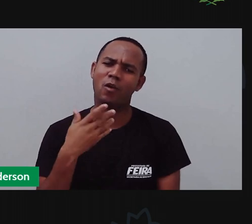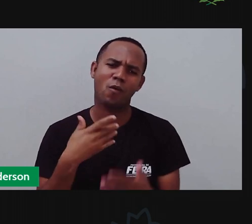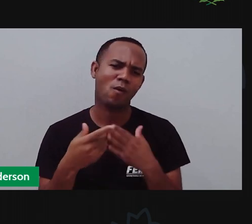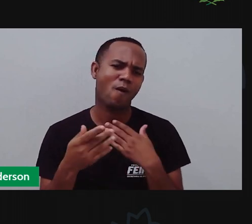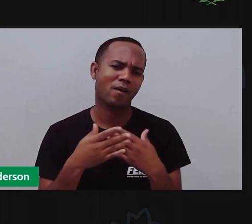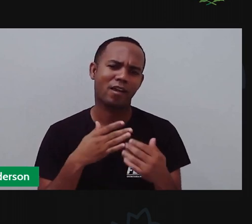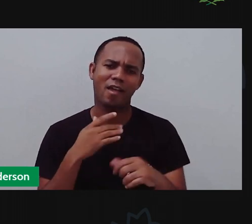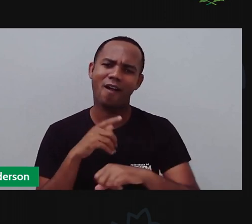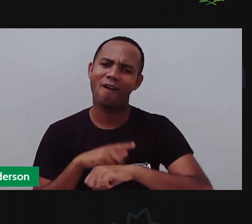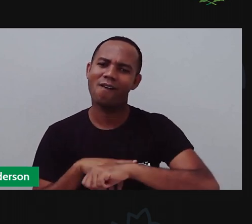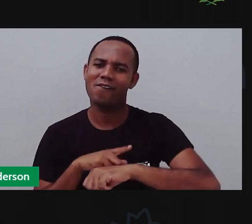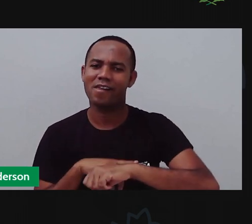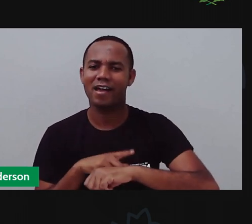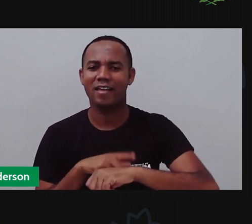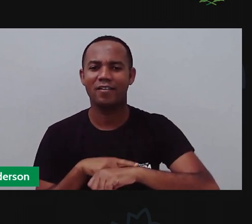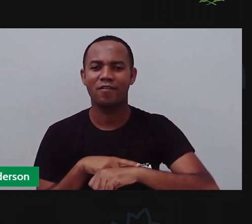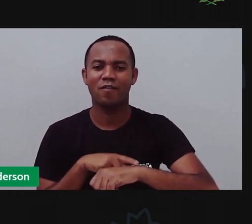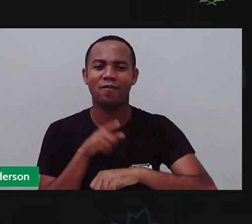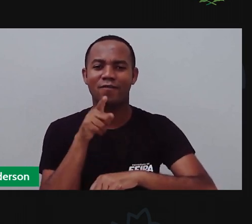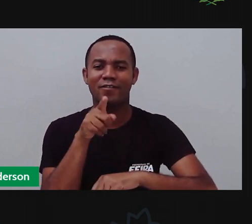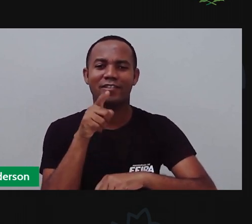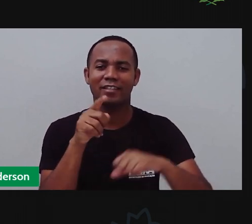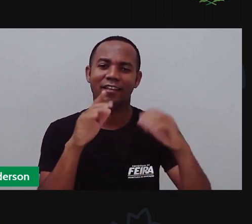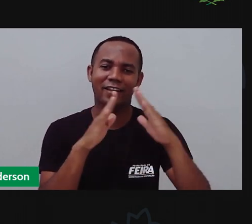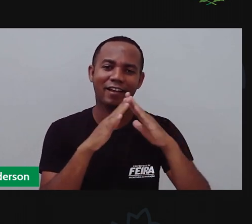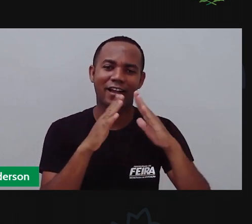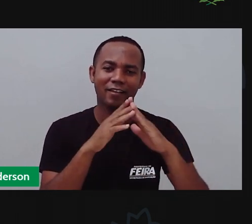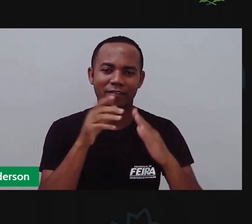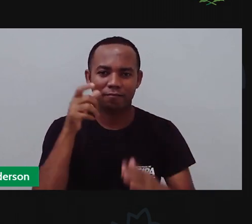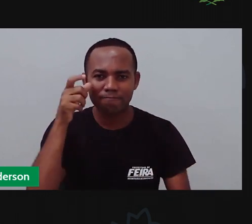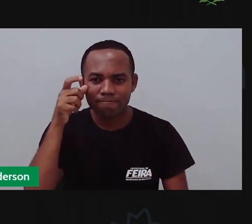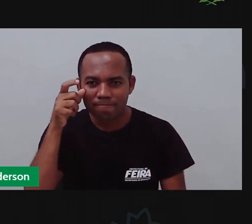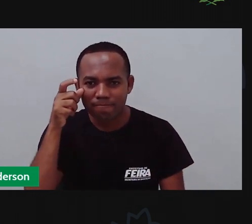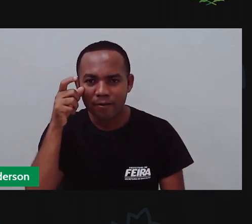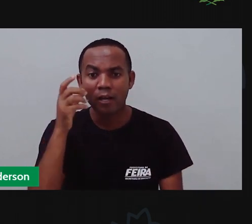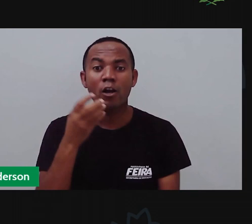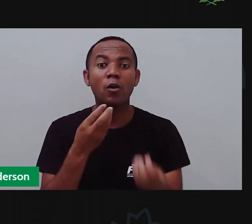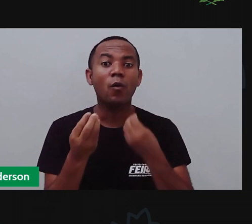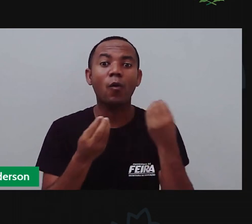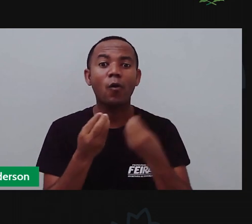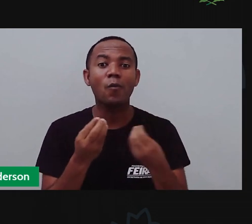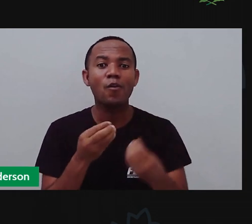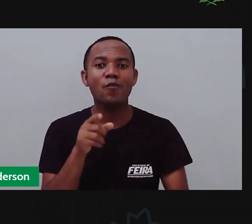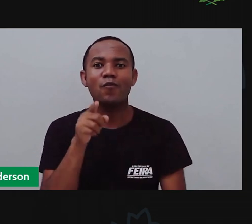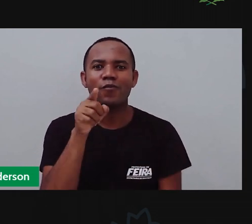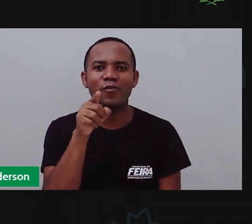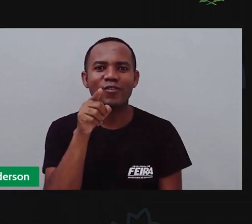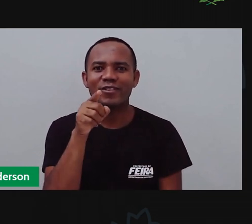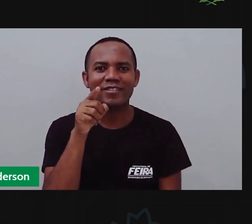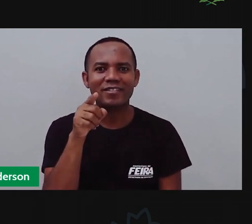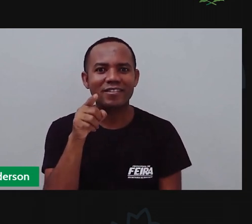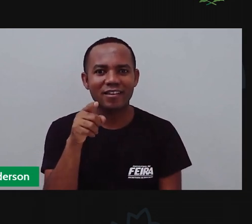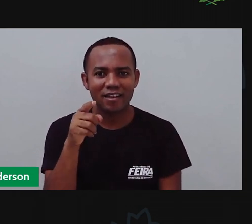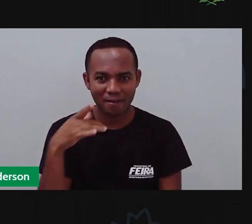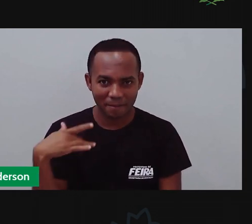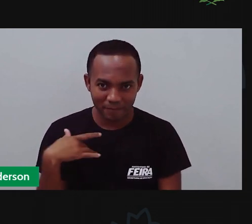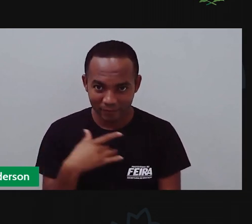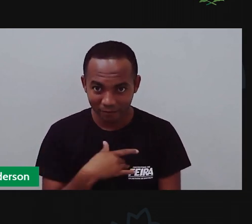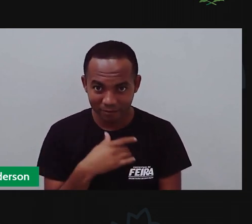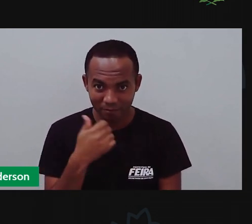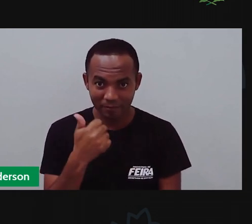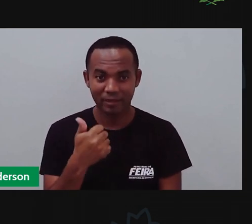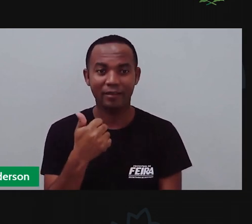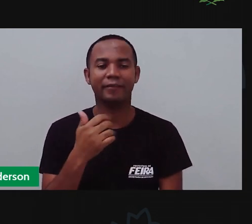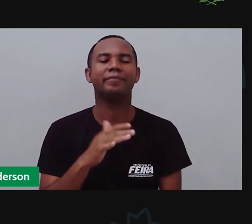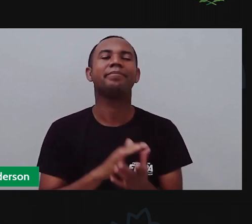do horário que vocês estiverem nos assistindo aí, como é que vocês estão? Vamos lá para